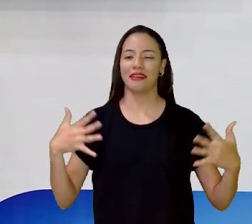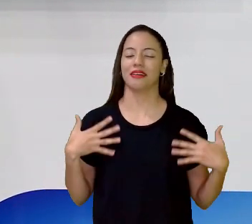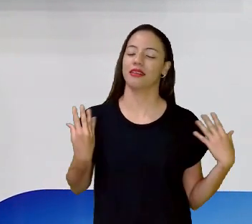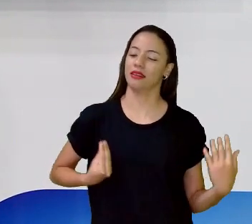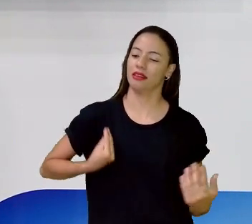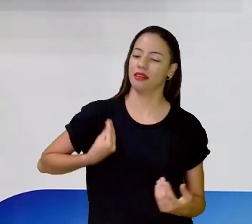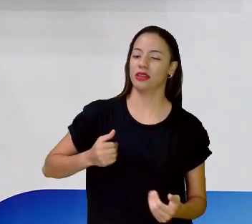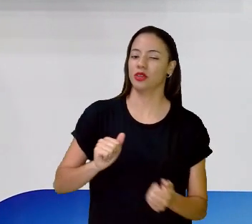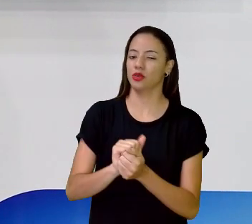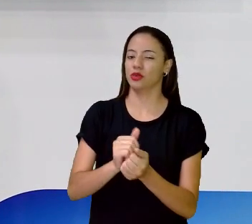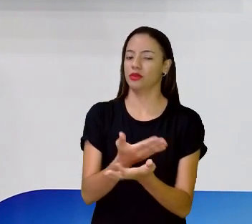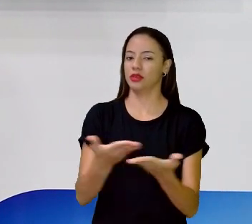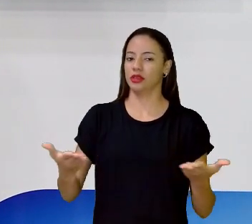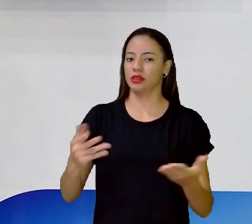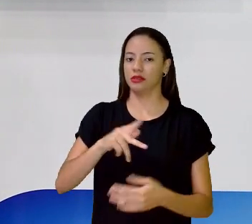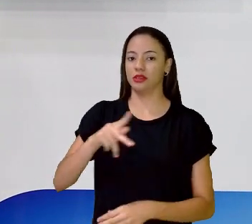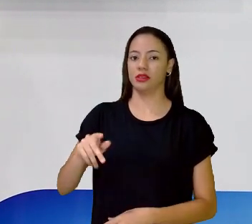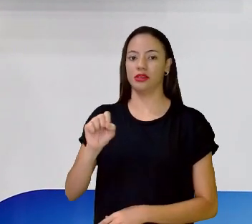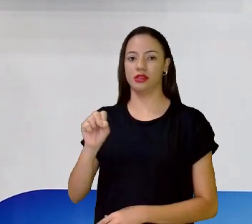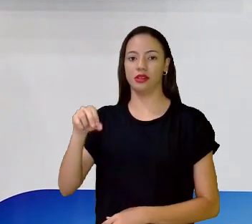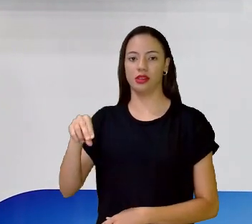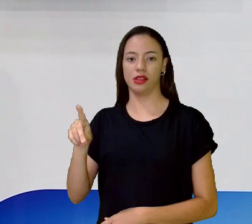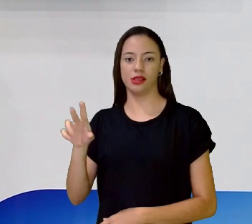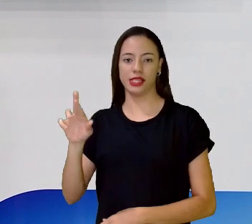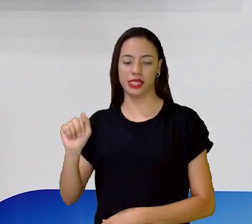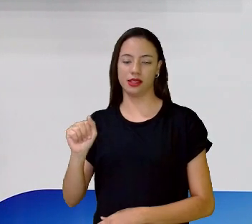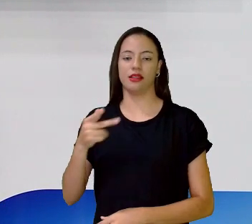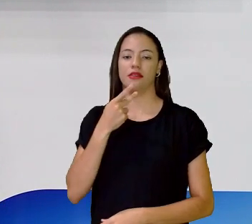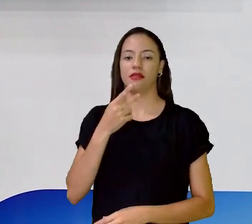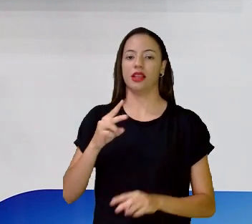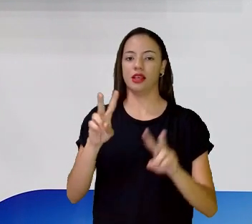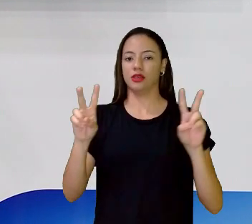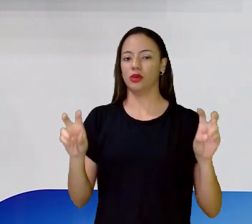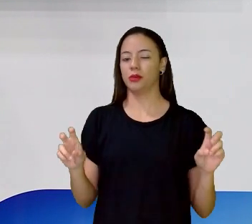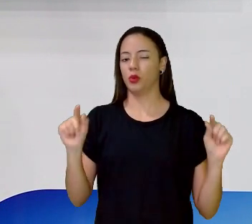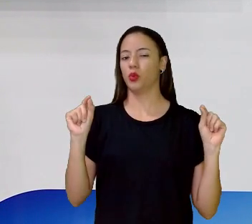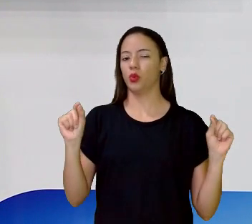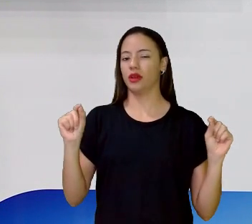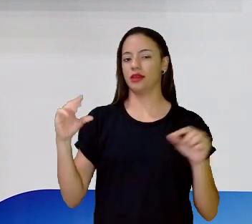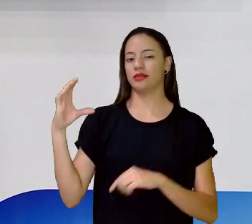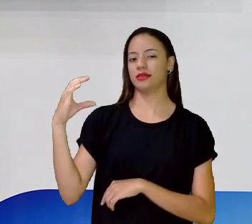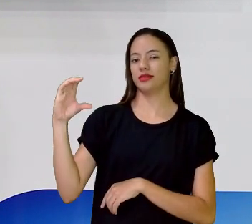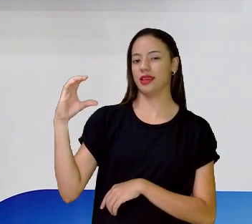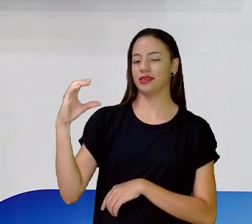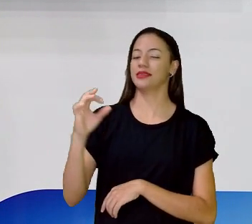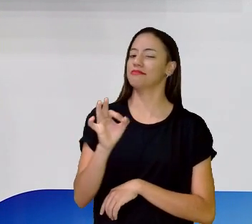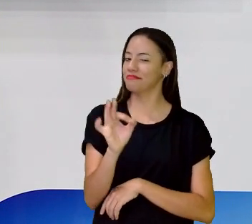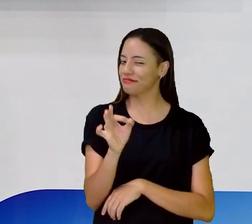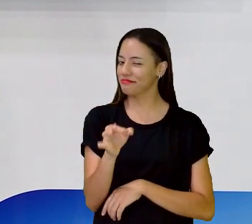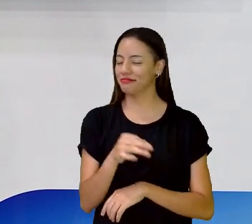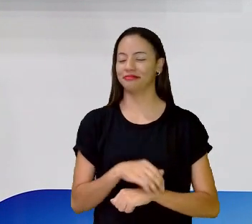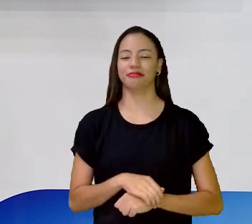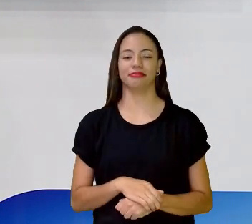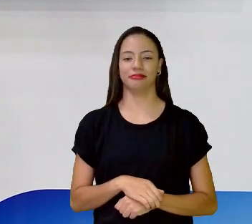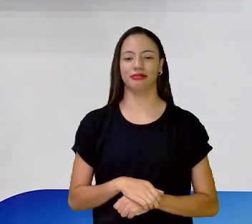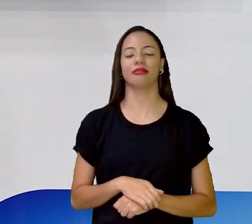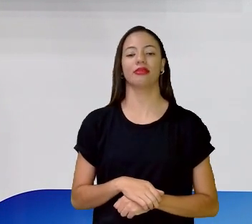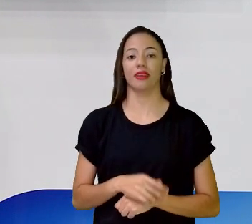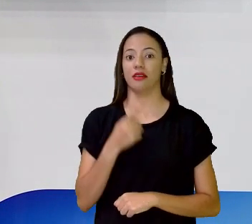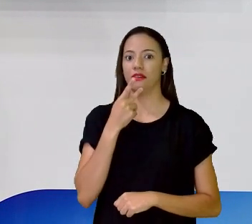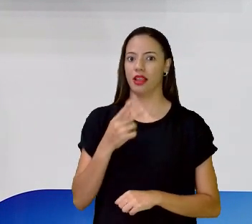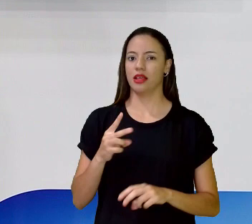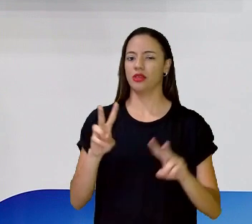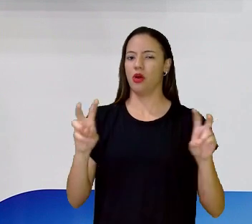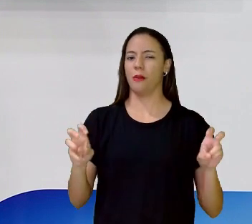estar aqui com vocês. Professora Sandra Duarte, hoje a gente vai falar um pouquinho sobre ciências, exatamente, a gente estava falando sobre